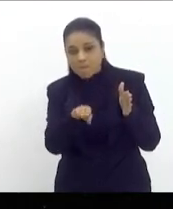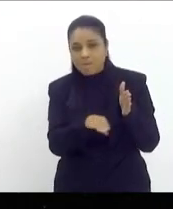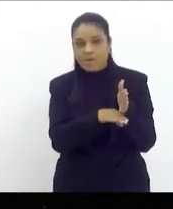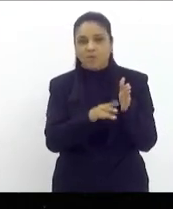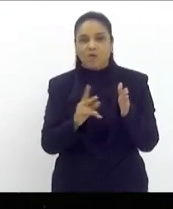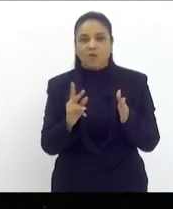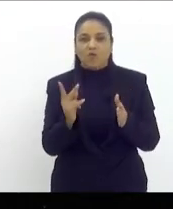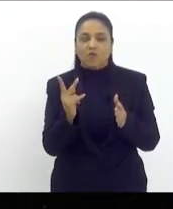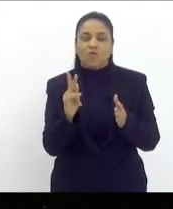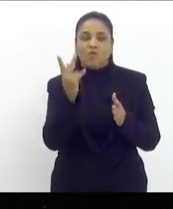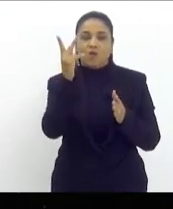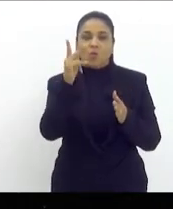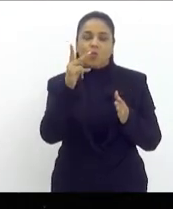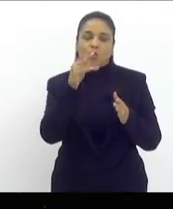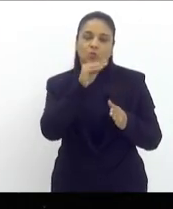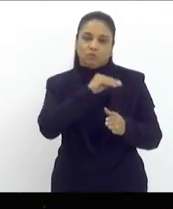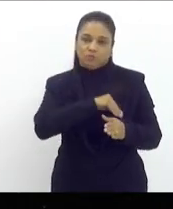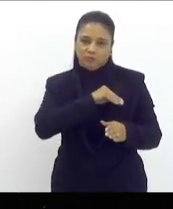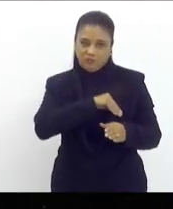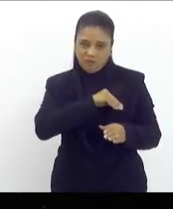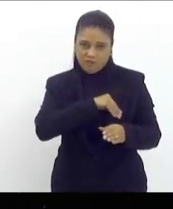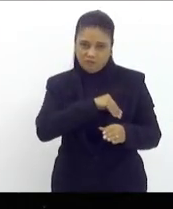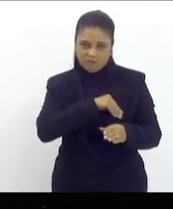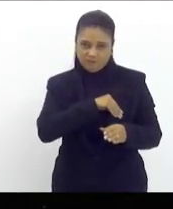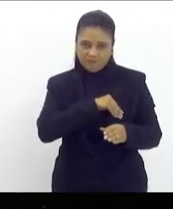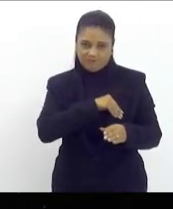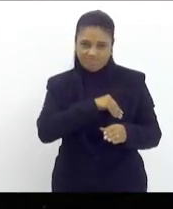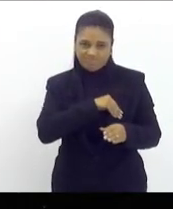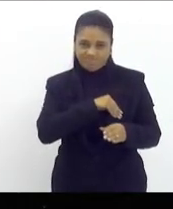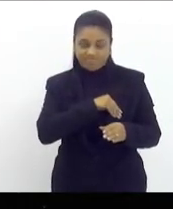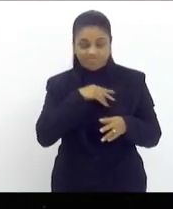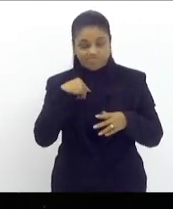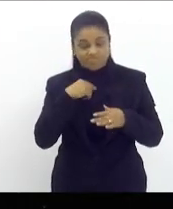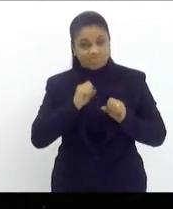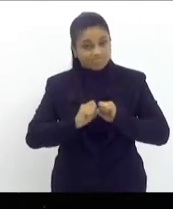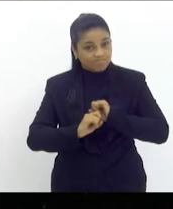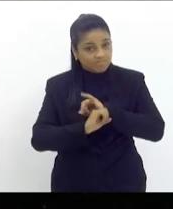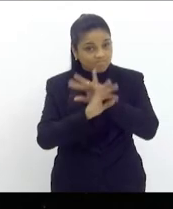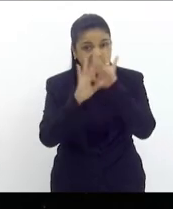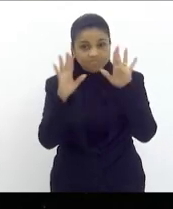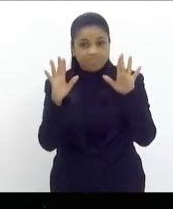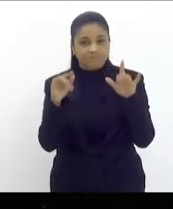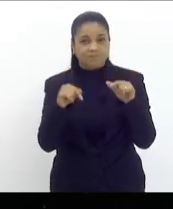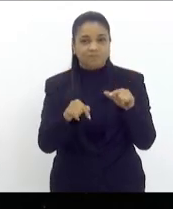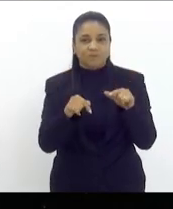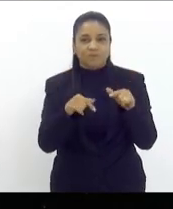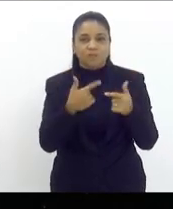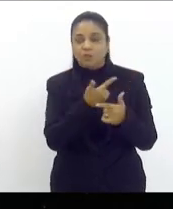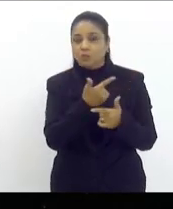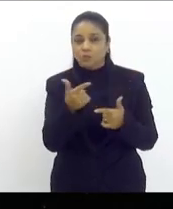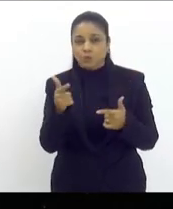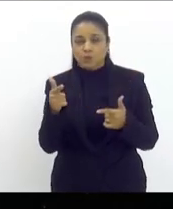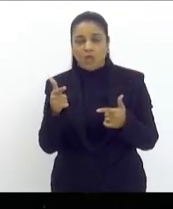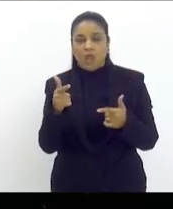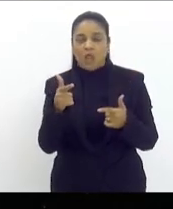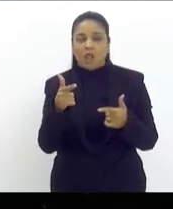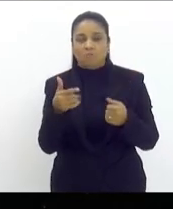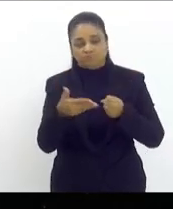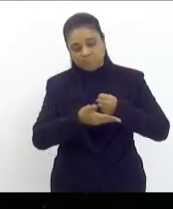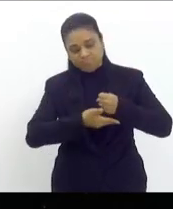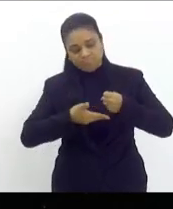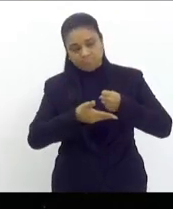valor do piso então dessa forma fica muito nítido para a gente que não há aplicação do piso na